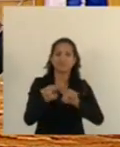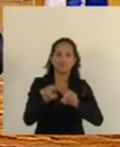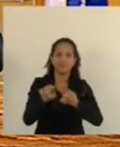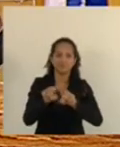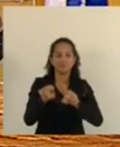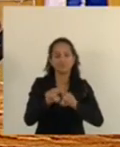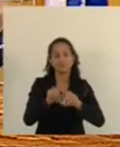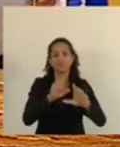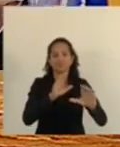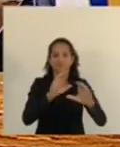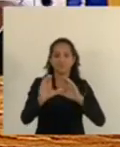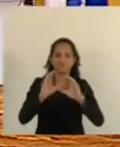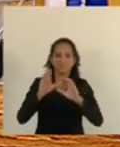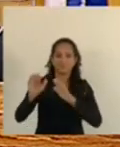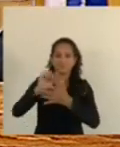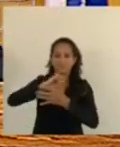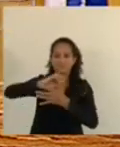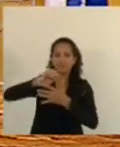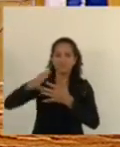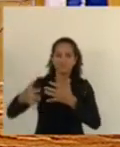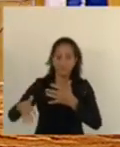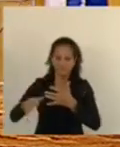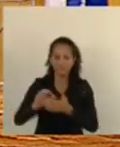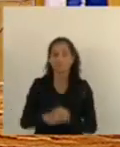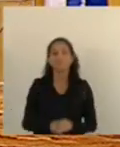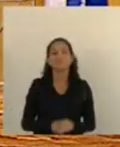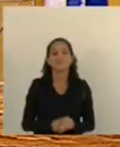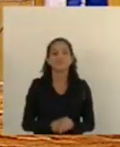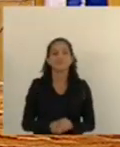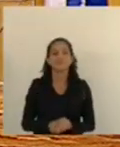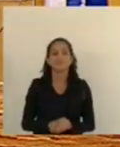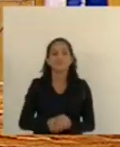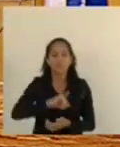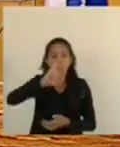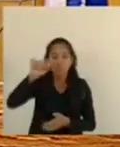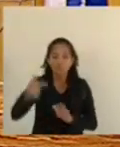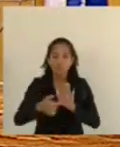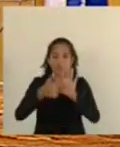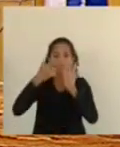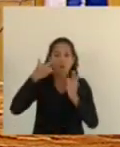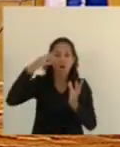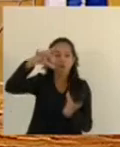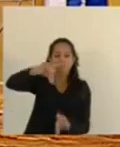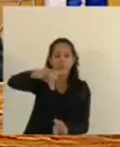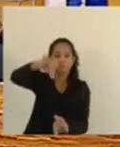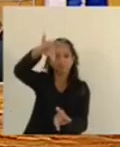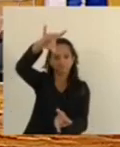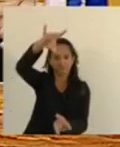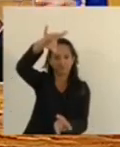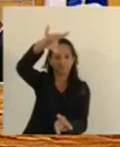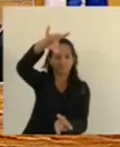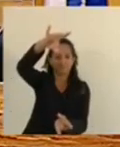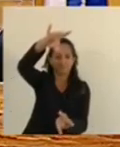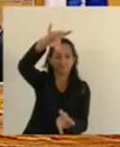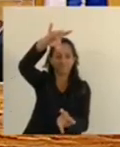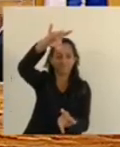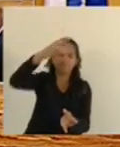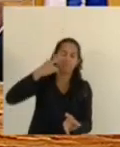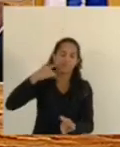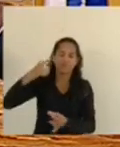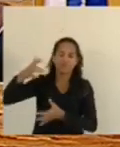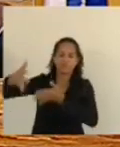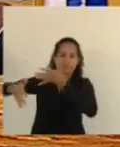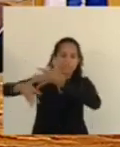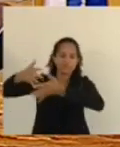transmissão da nossa fala. Vou aproveitar e mostrar aqui, dar um take, por gentileza. Já que nós estamos falando em Sinais de Libra.